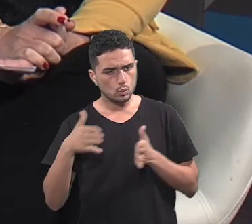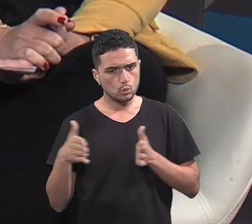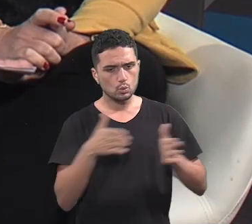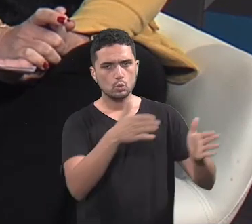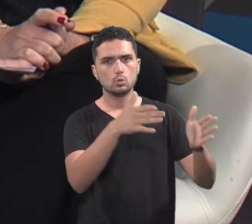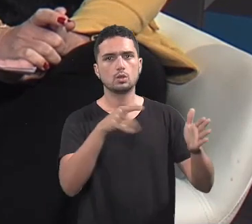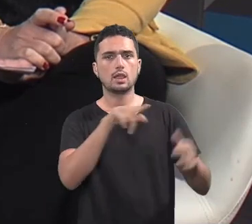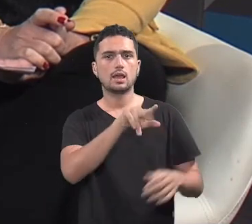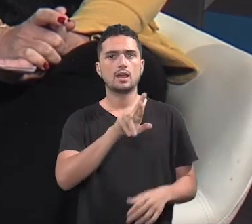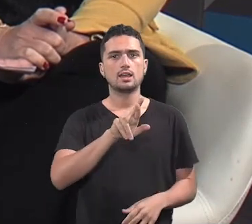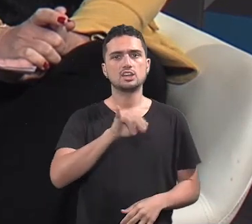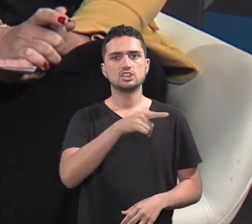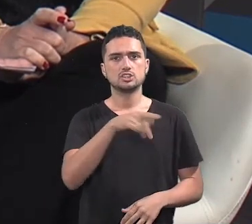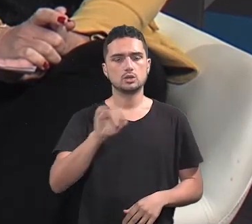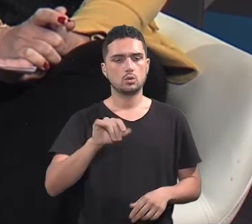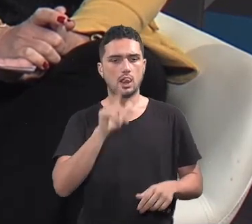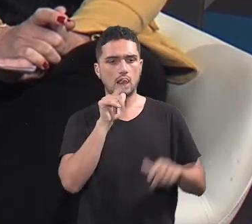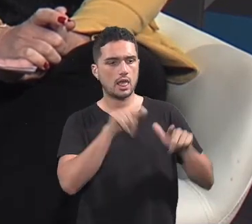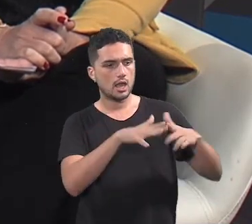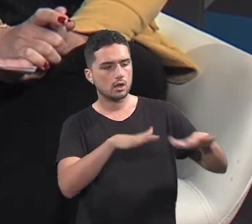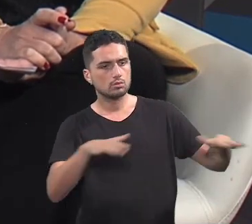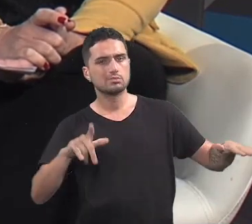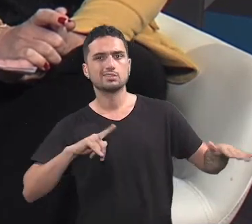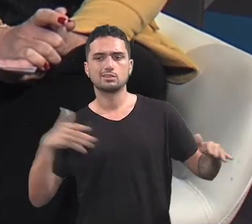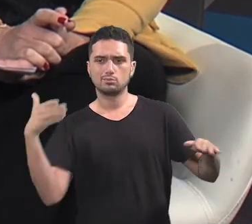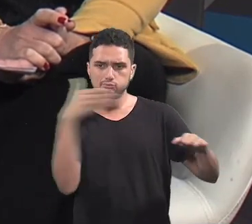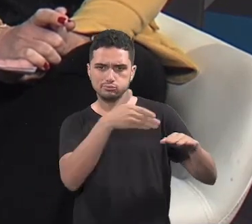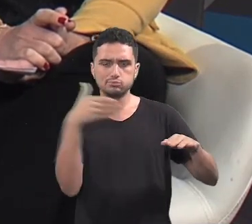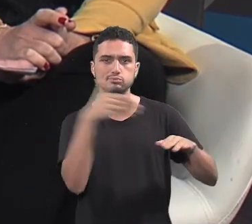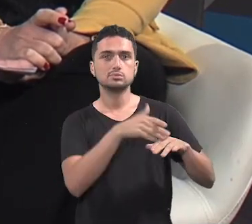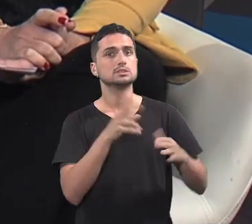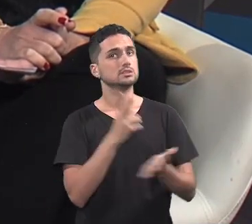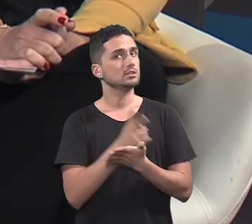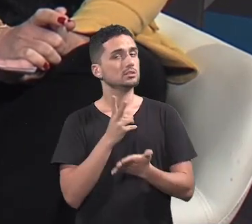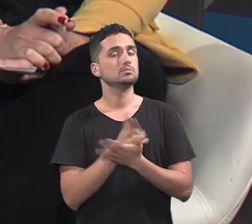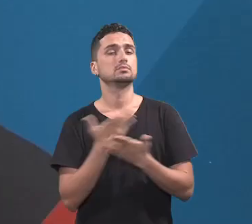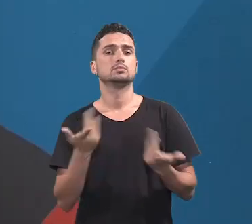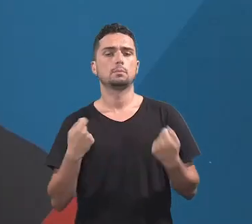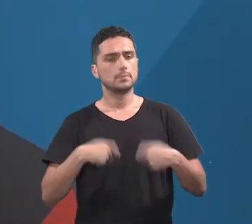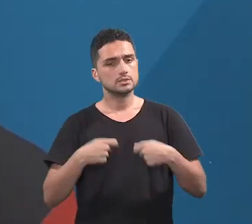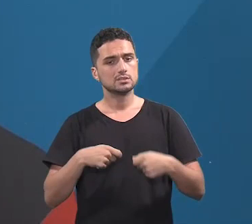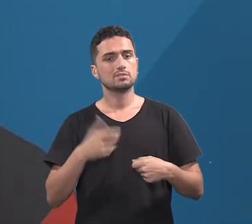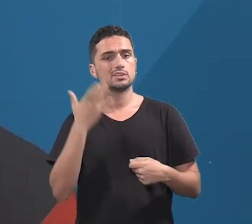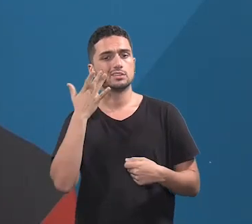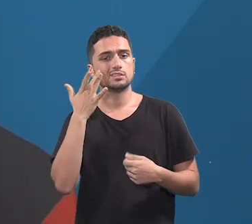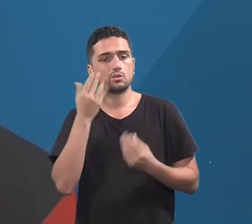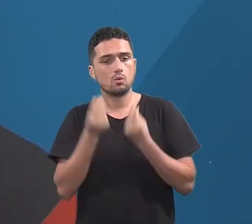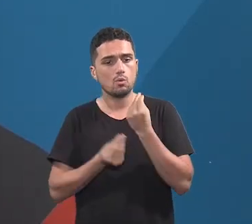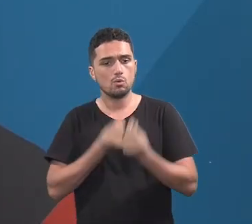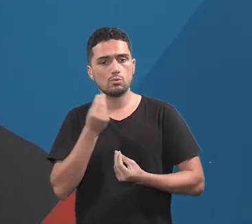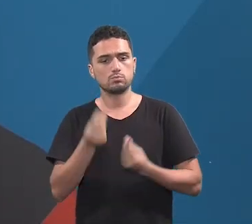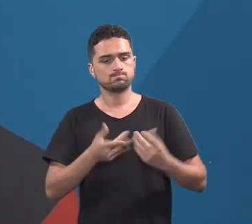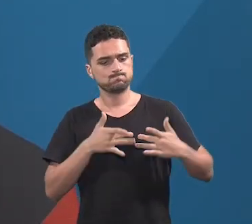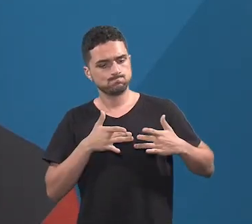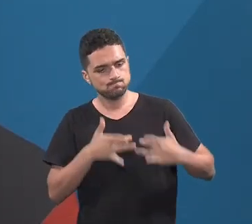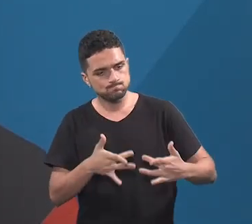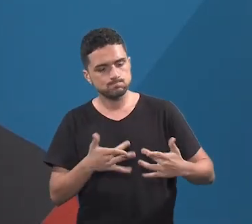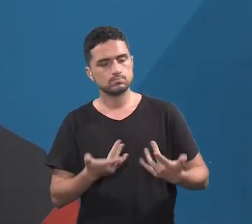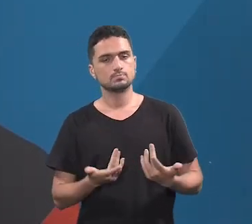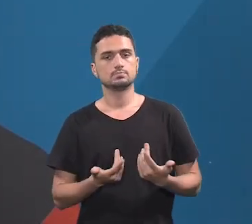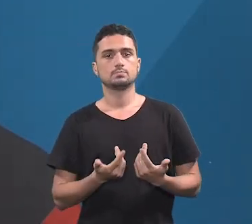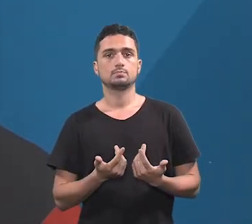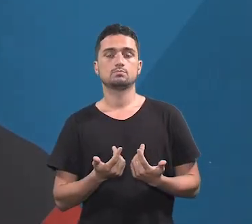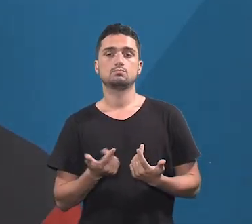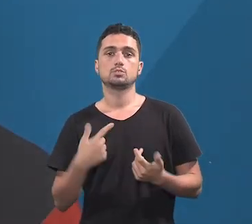pensa em ir para a região dos lagos, quando você tem que passar por ali. Então, a gente precisava tentar agir de alguma forma. Então, a gente fez aqui uma